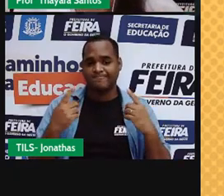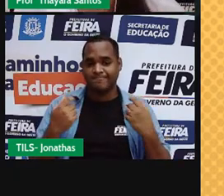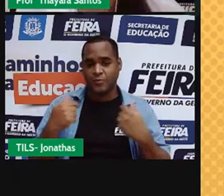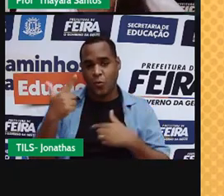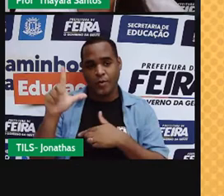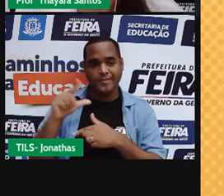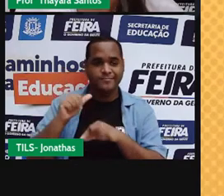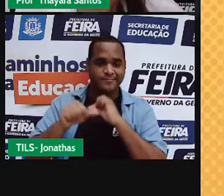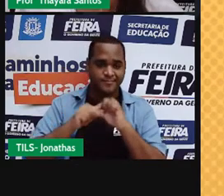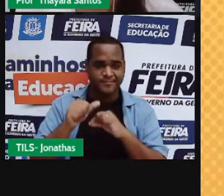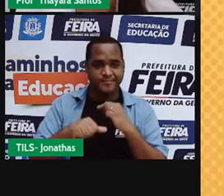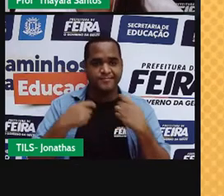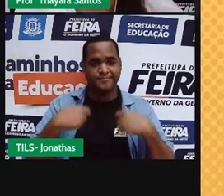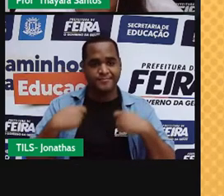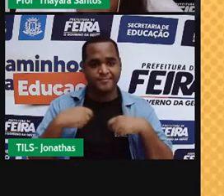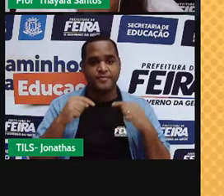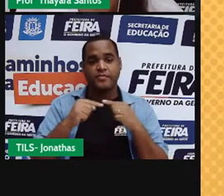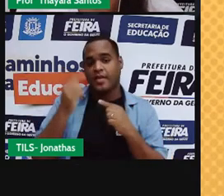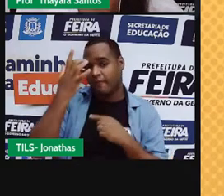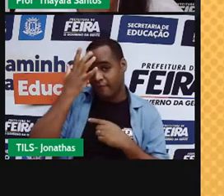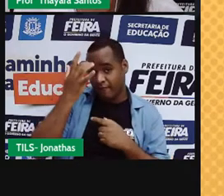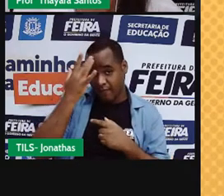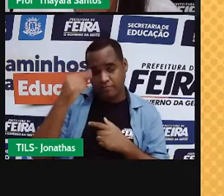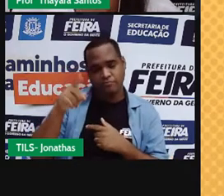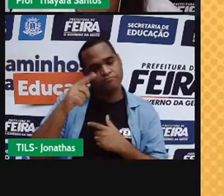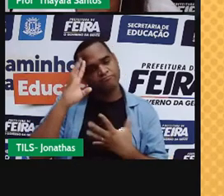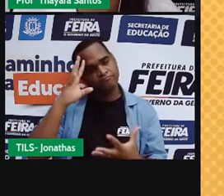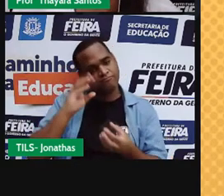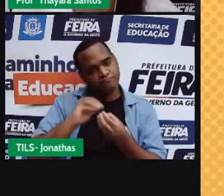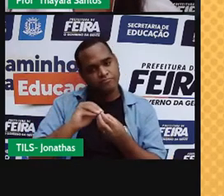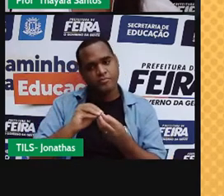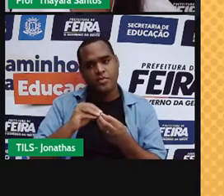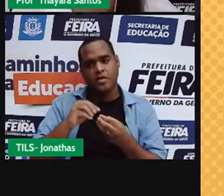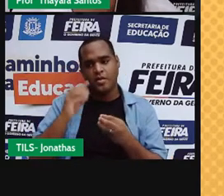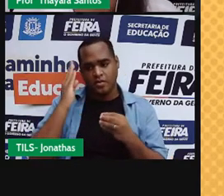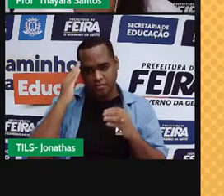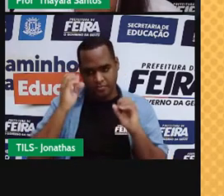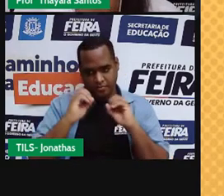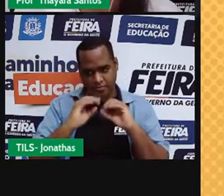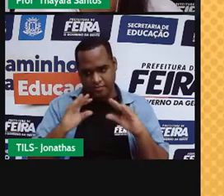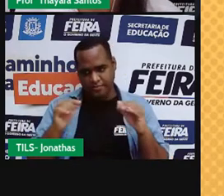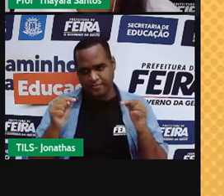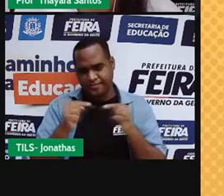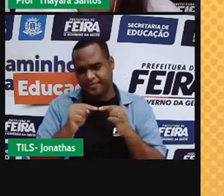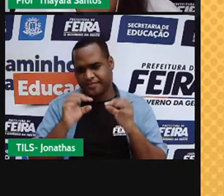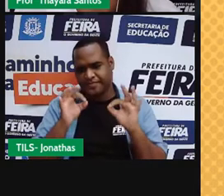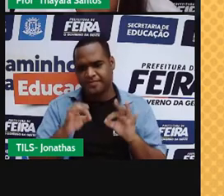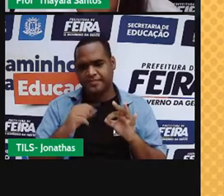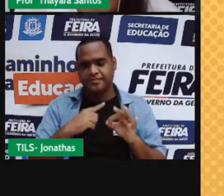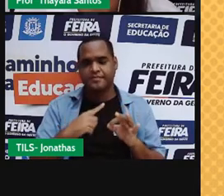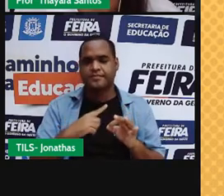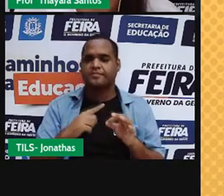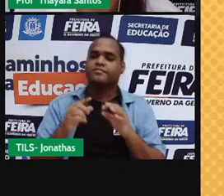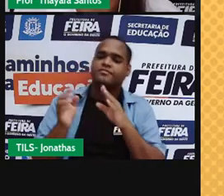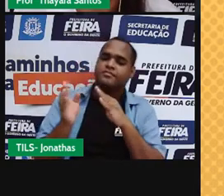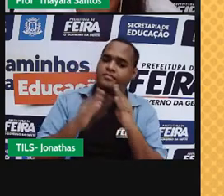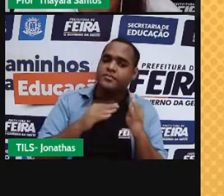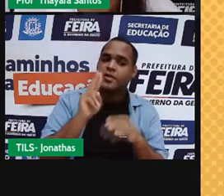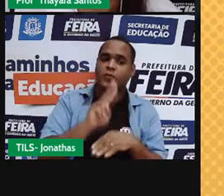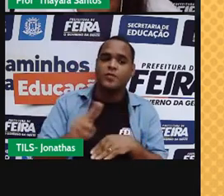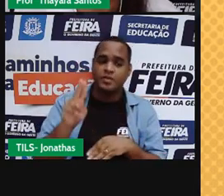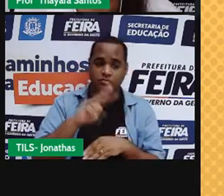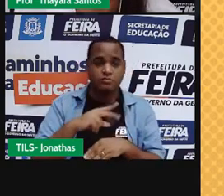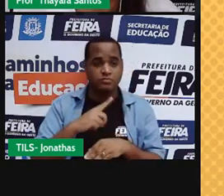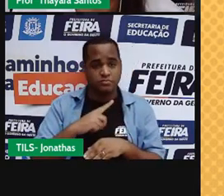Mas esse é o exemplo mais clássico de sublimação. Mas também tem o caso do gelo seco, que é muito utilizado nas festas.